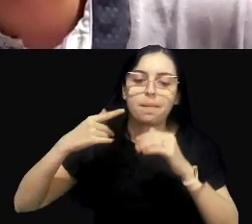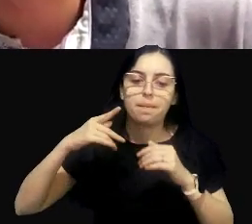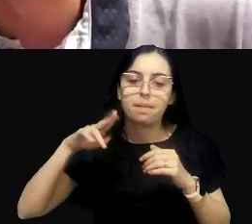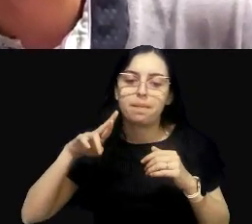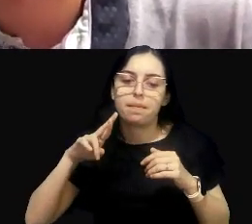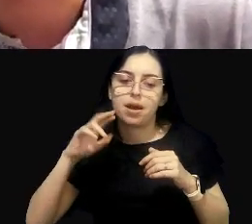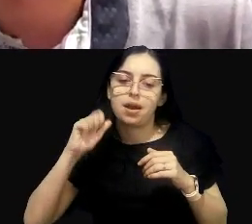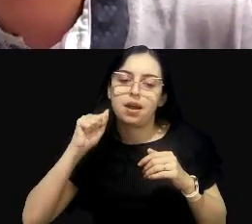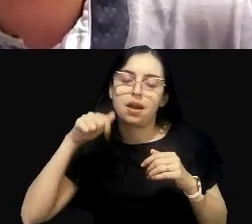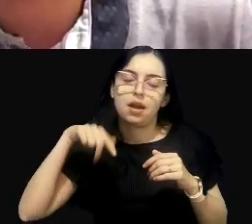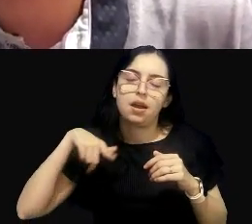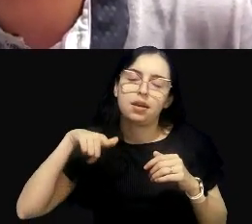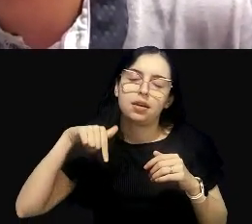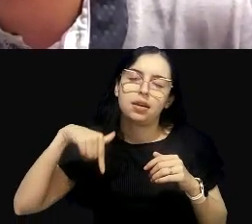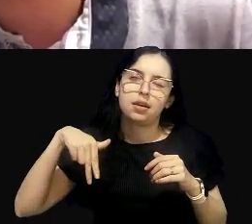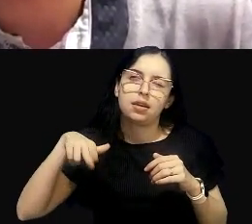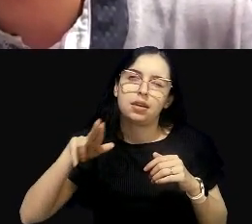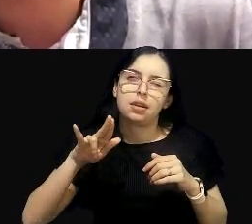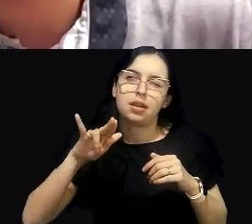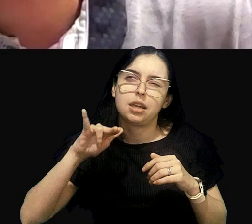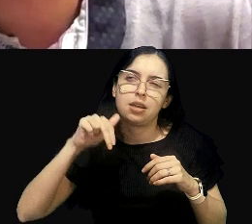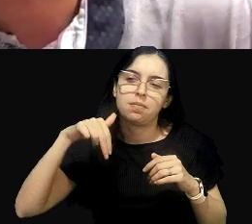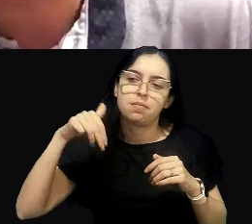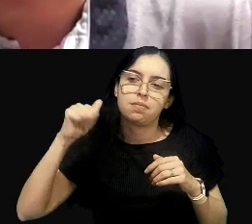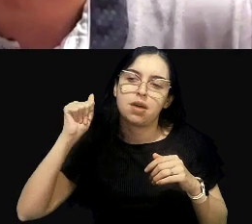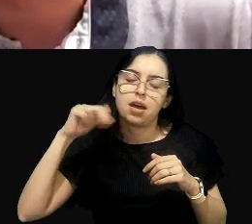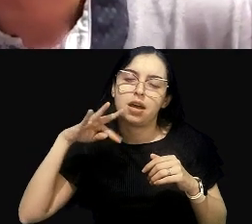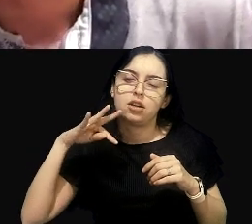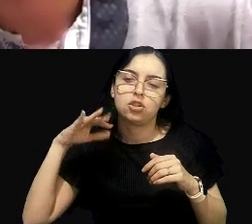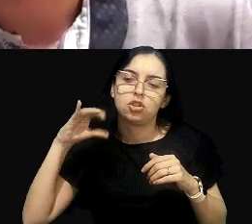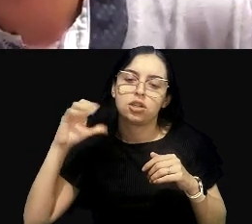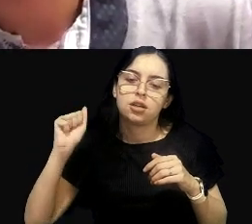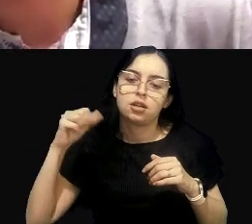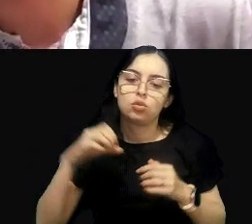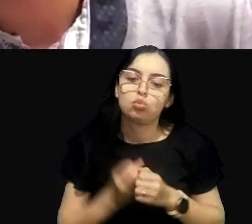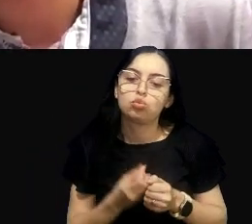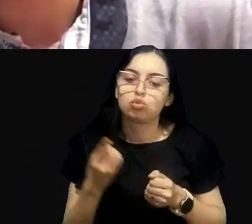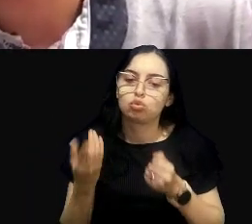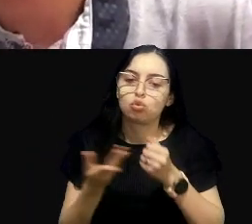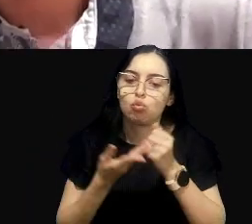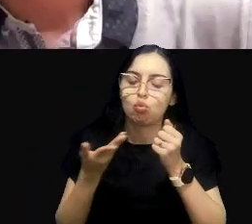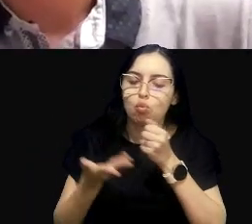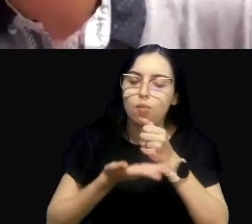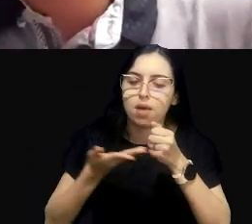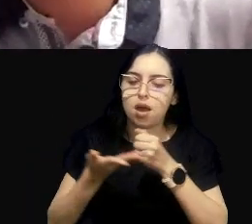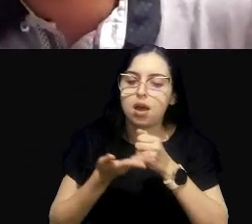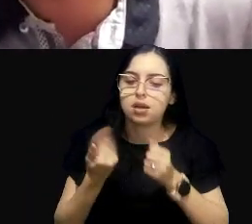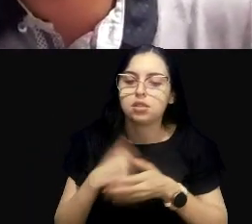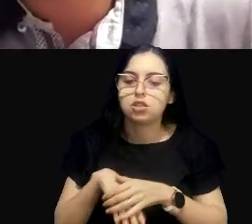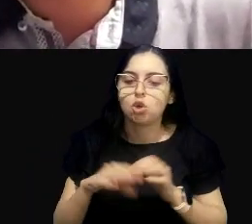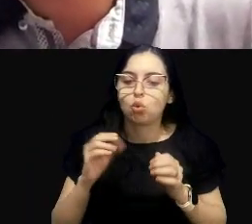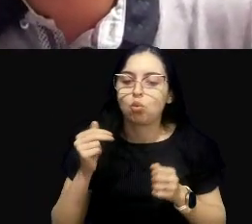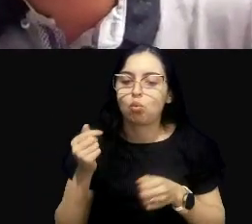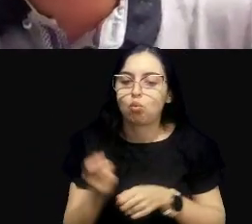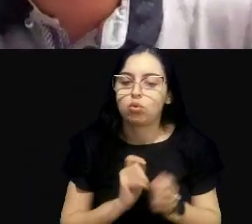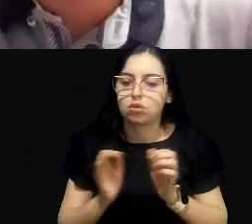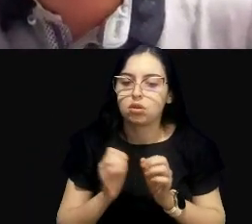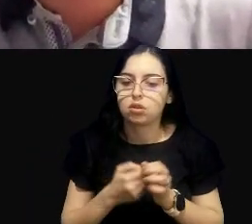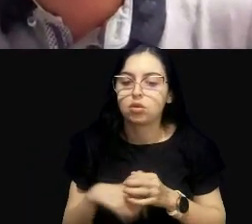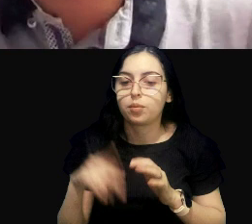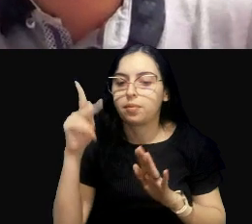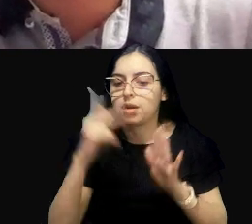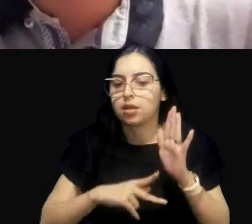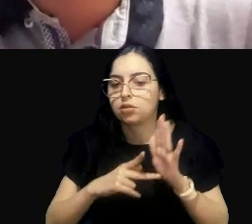comprometa o uso desses padrões como um instrumento de controle. Porque daqui a pouco vão dizer, eu estou com um padrão ambiental aqui,